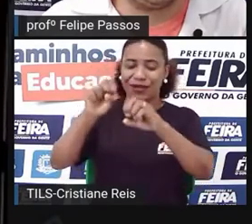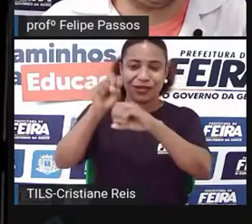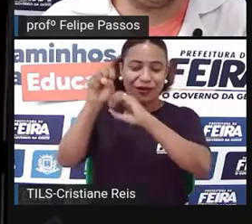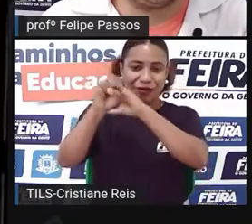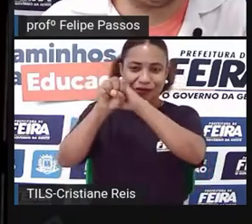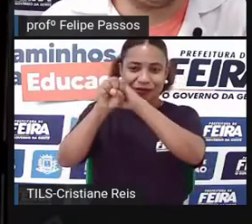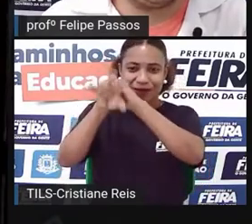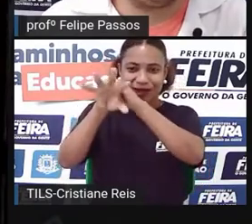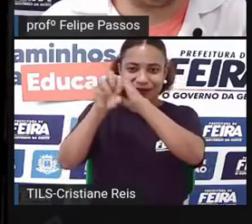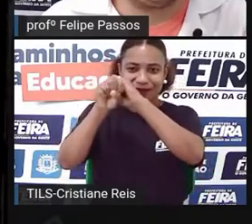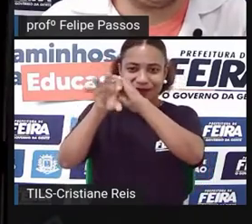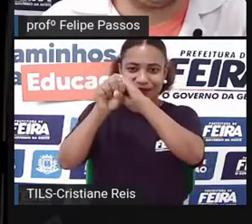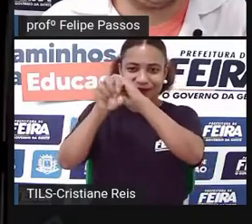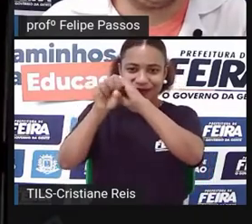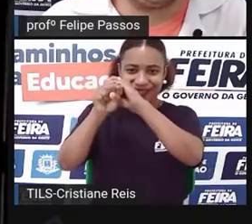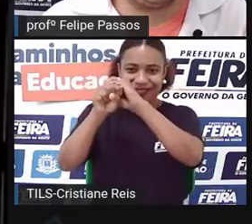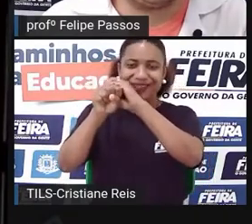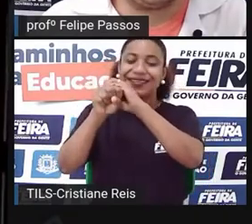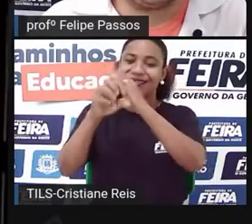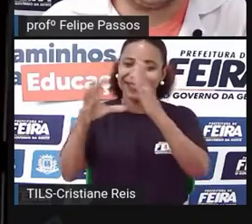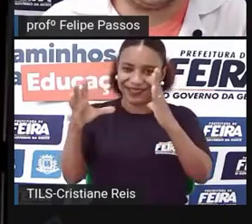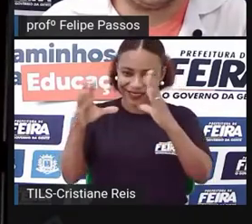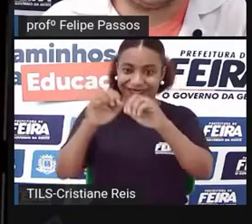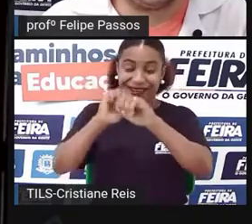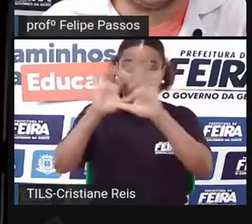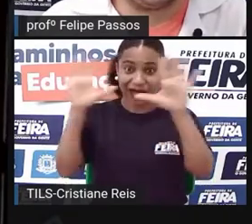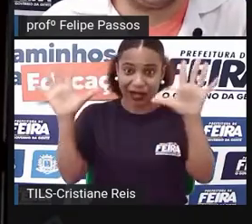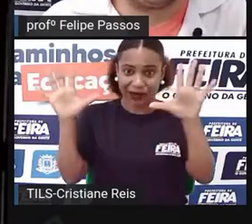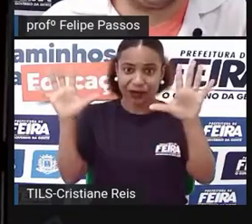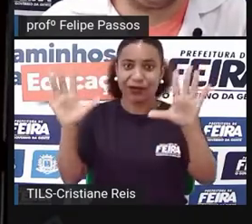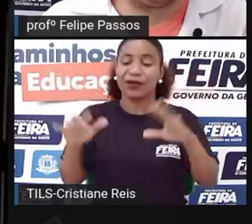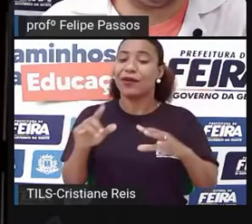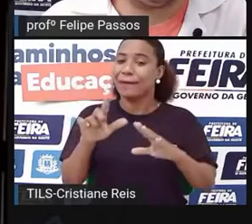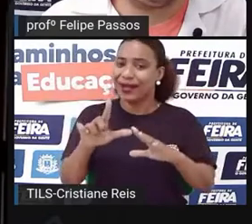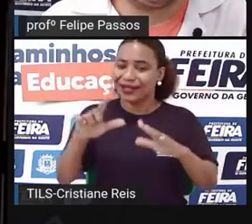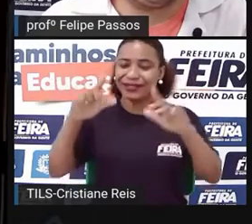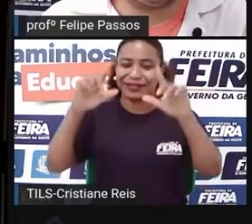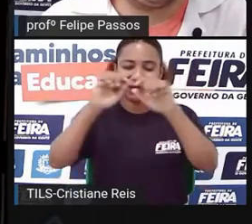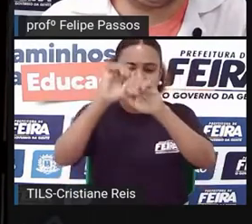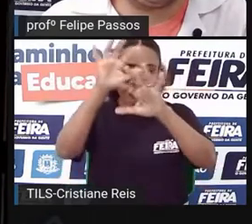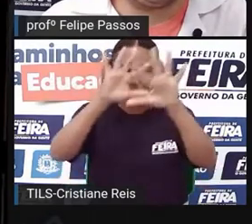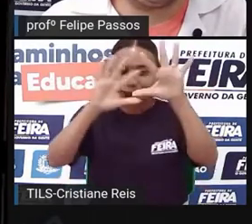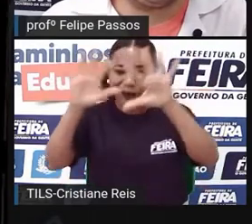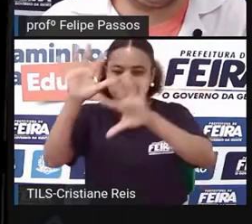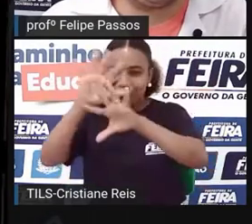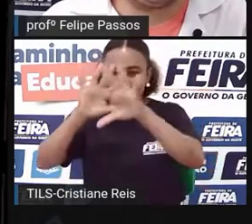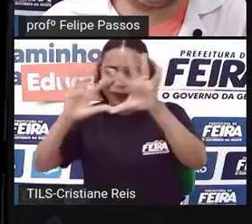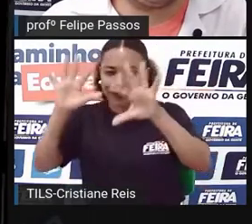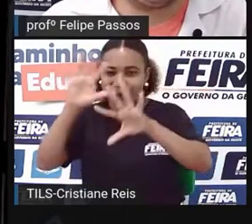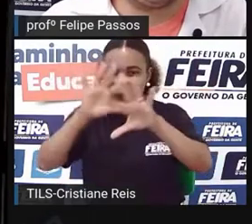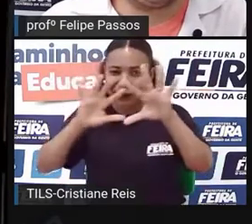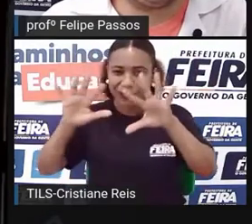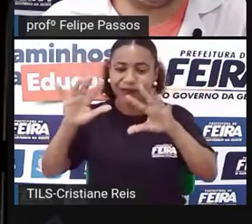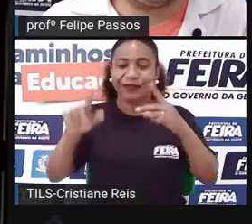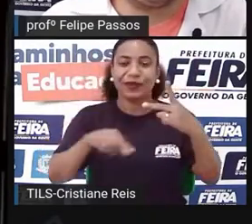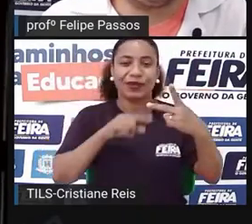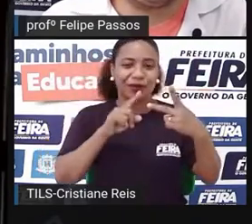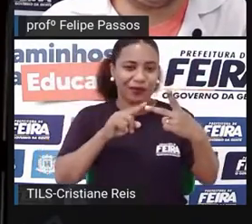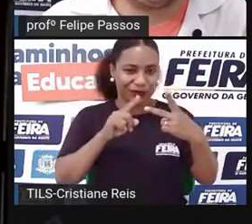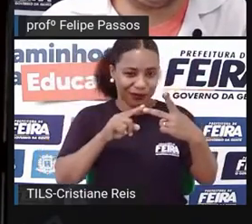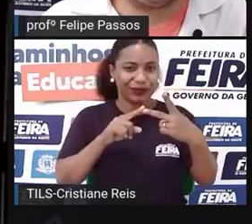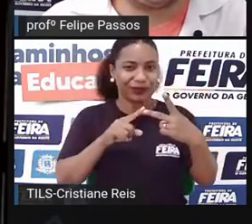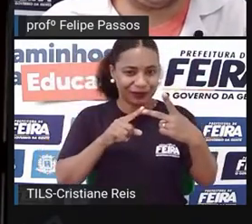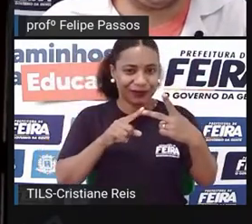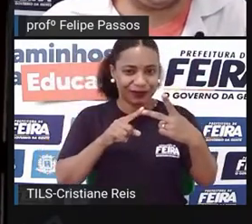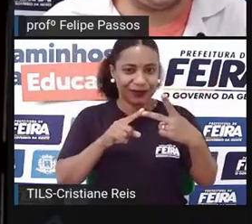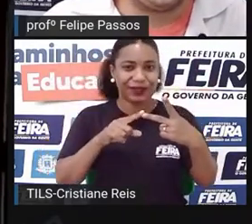entra, em contrapartida, a câmera fica granulada. Aí, o obturador, o